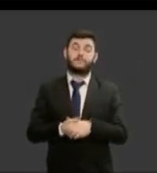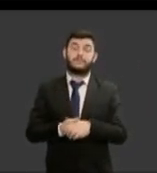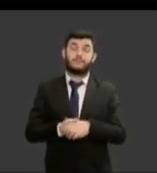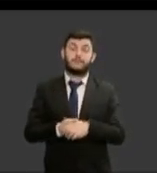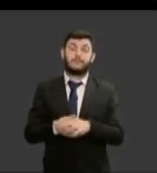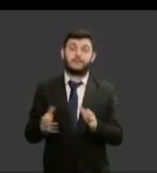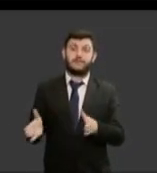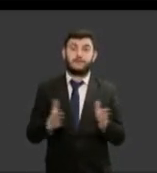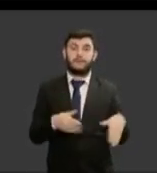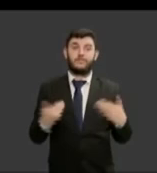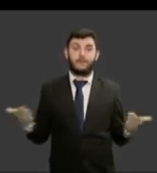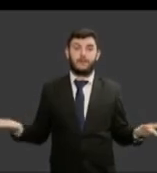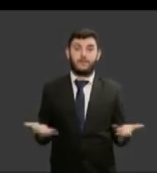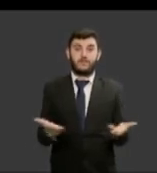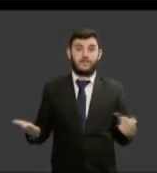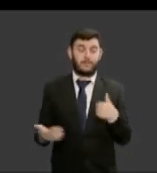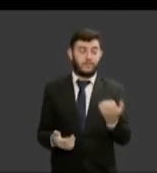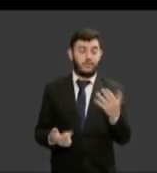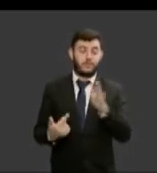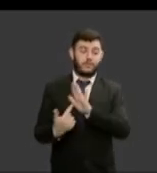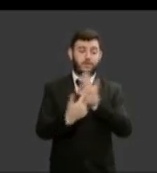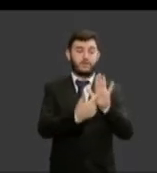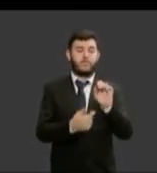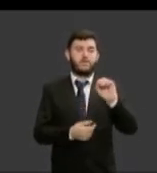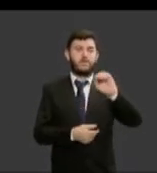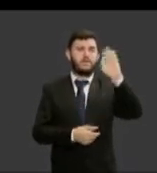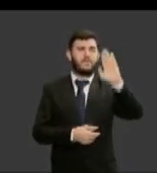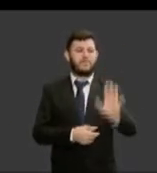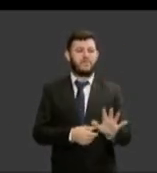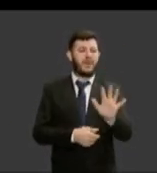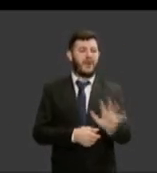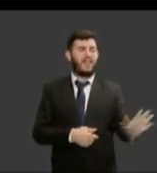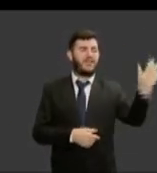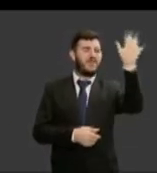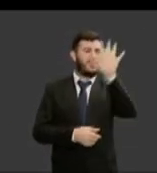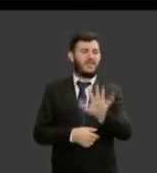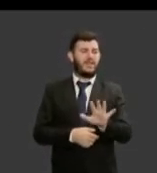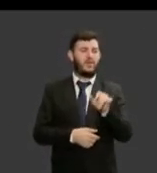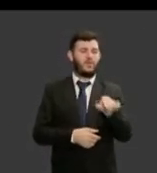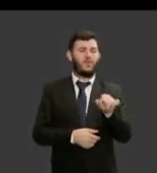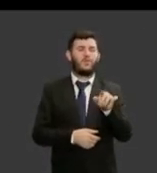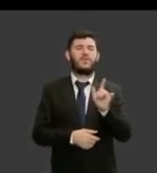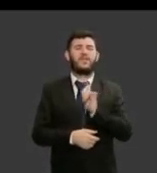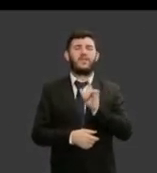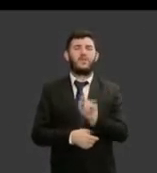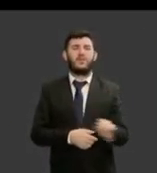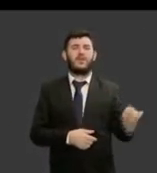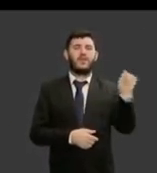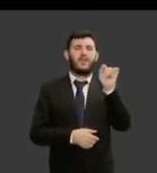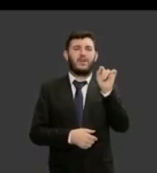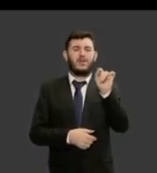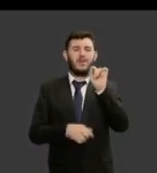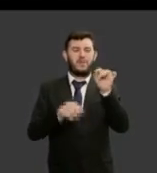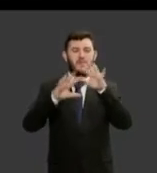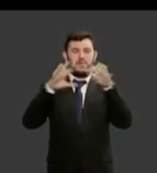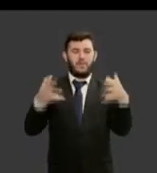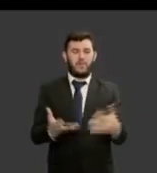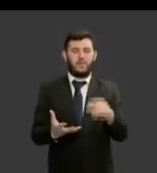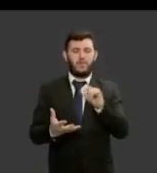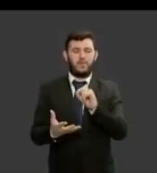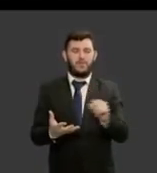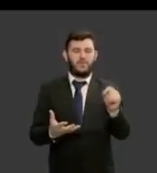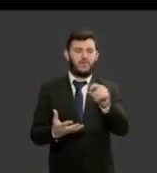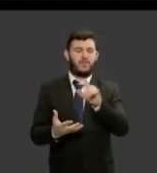trago aqui os dados do cenário brasileiro em que o país ocupa na posição de índice global